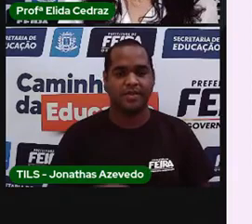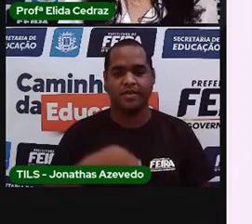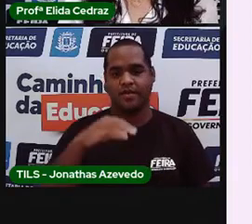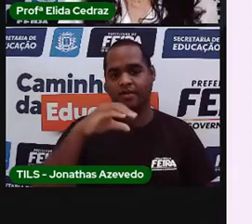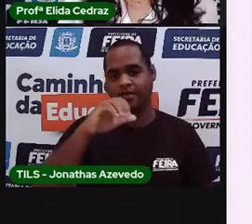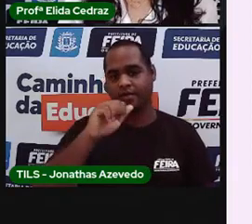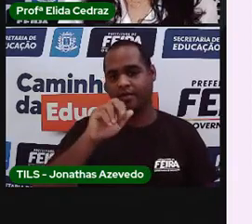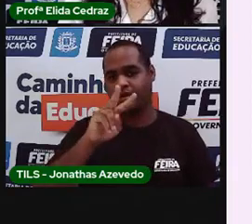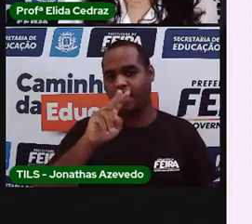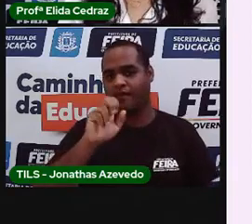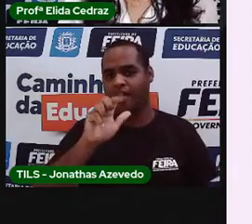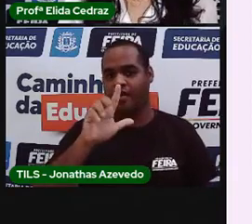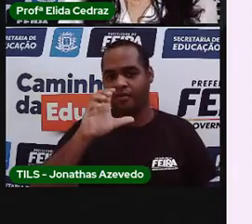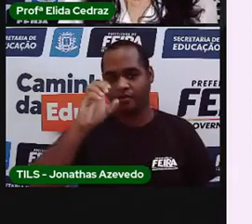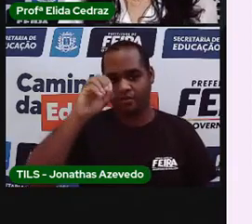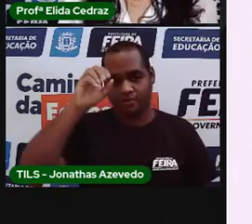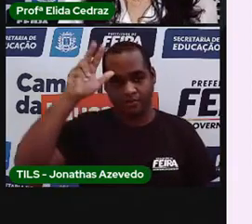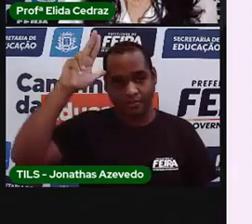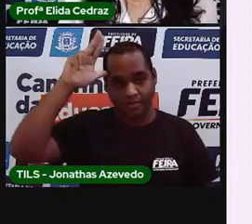Cavalo.